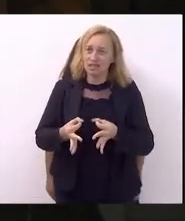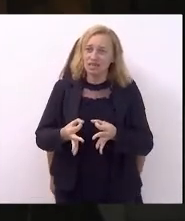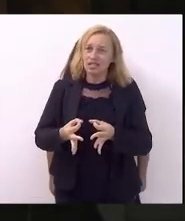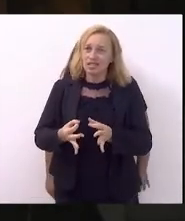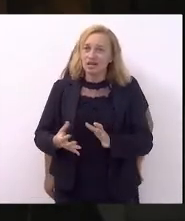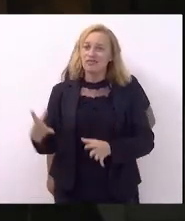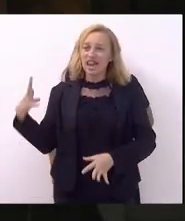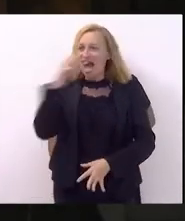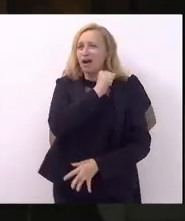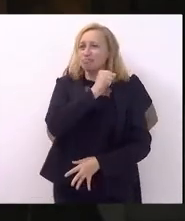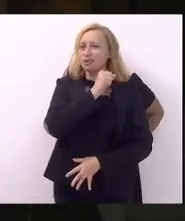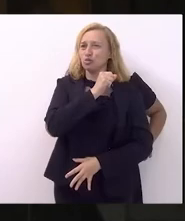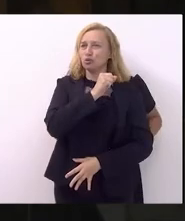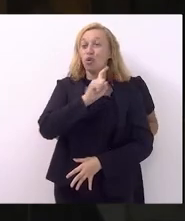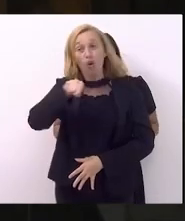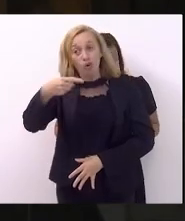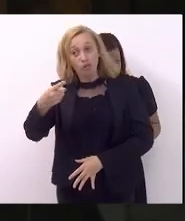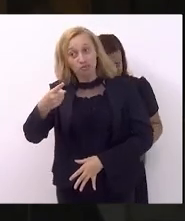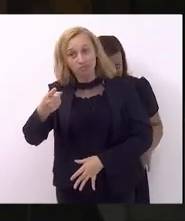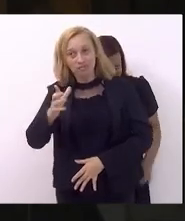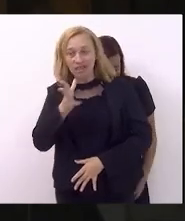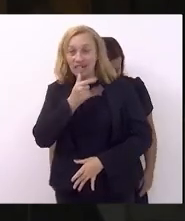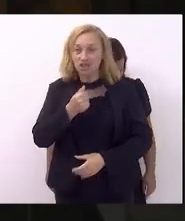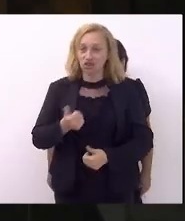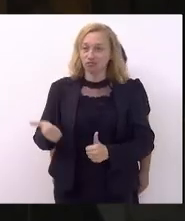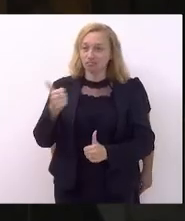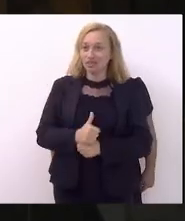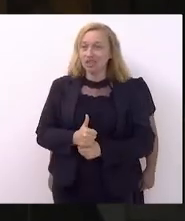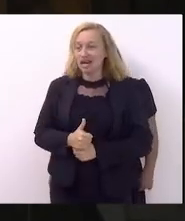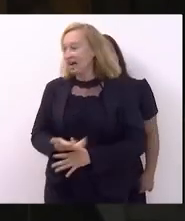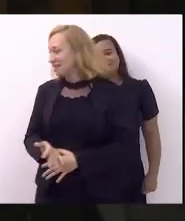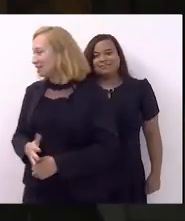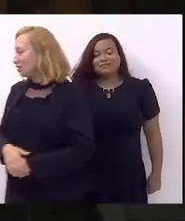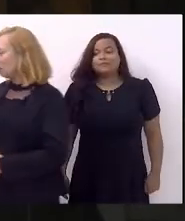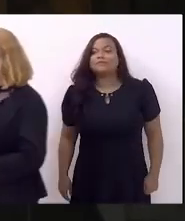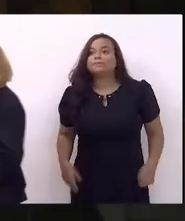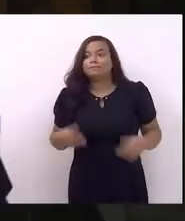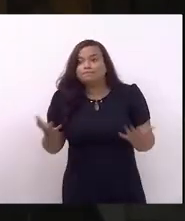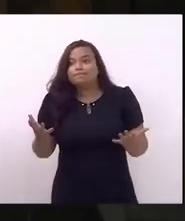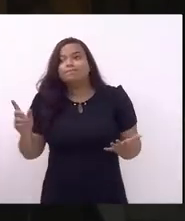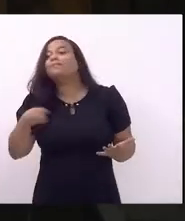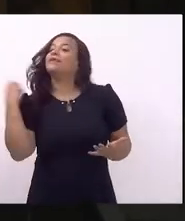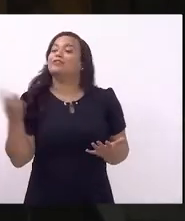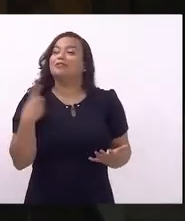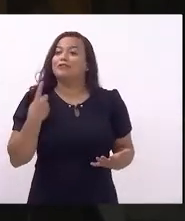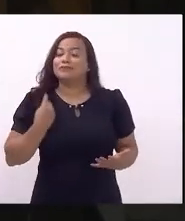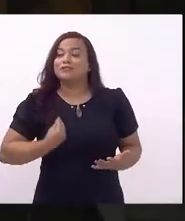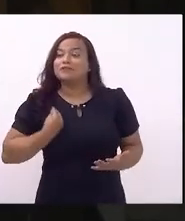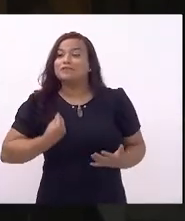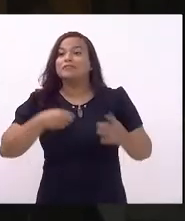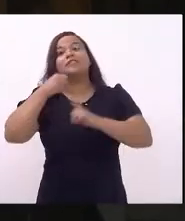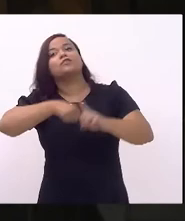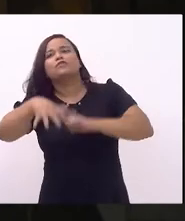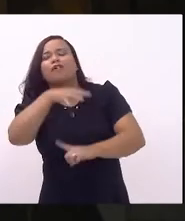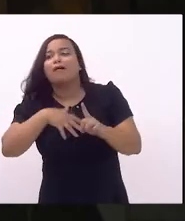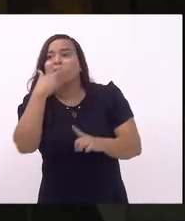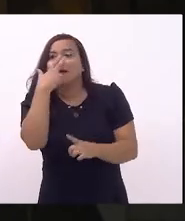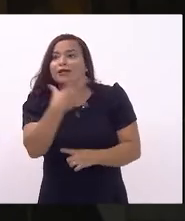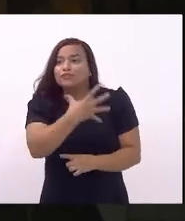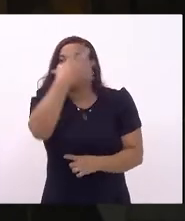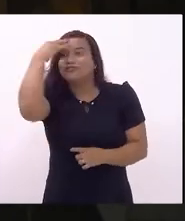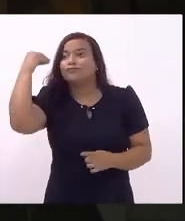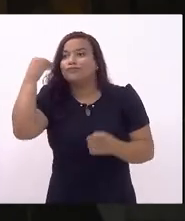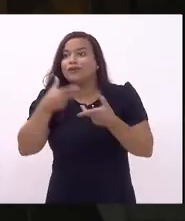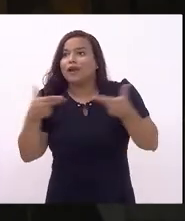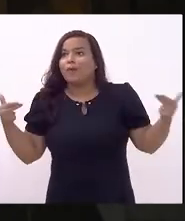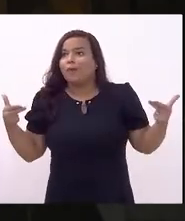cedo ou mais tarde infelizmente a gente vive uma sociedade que esquece das coisas